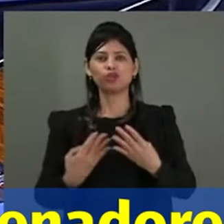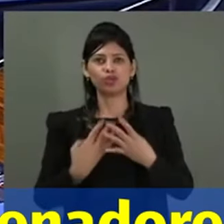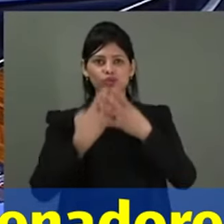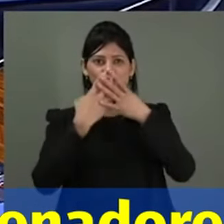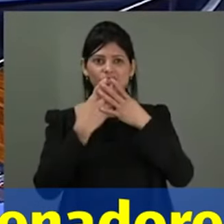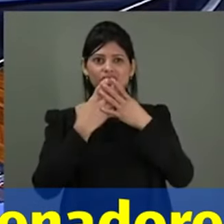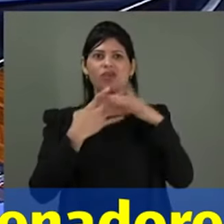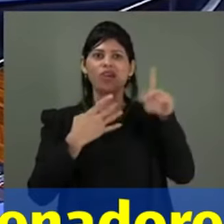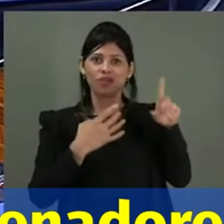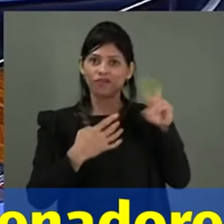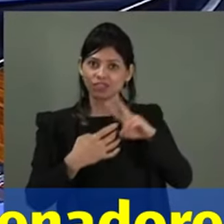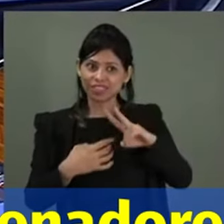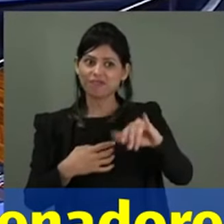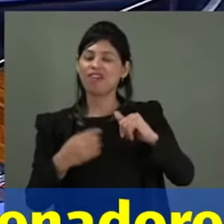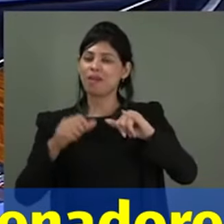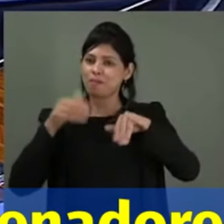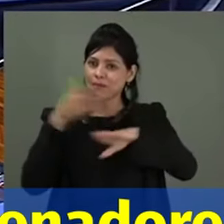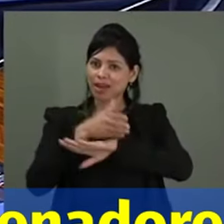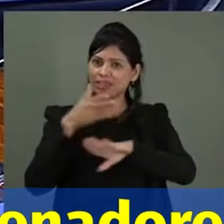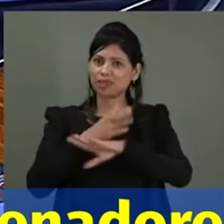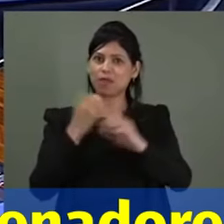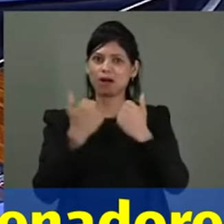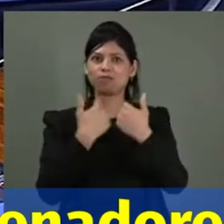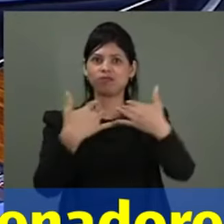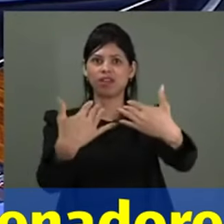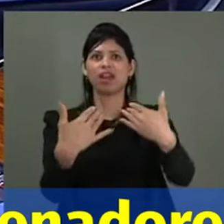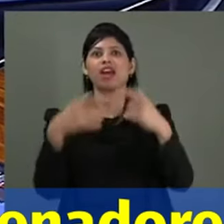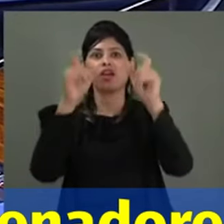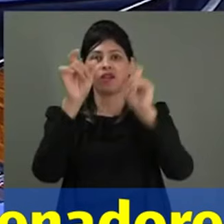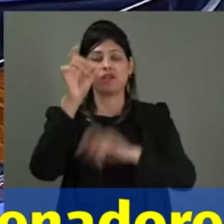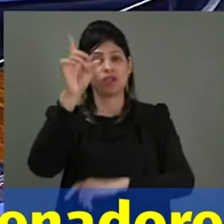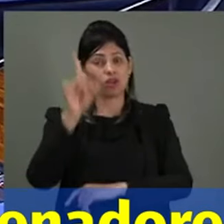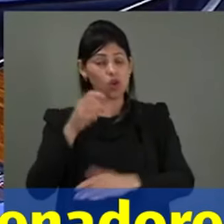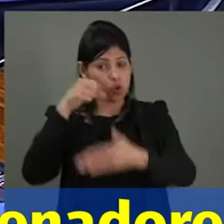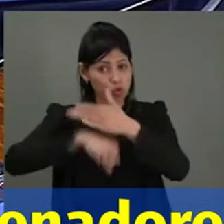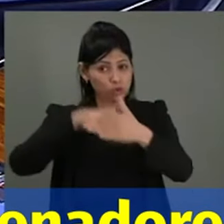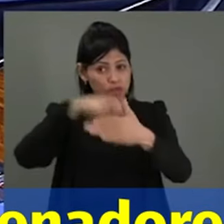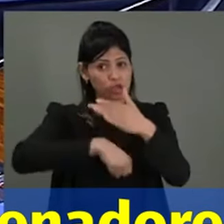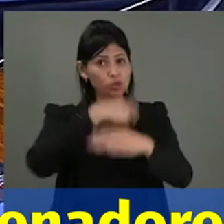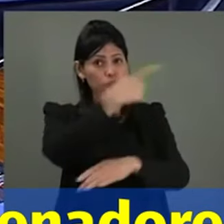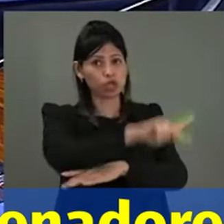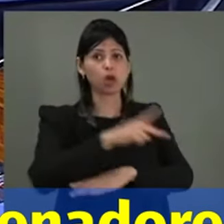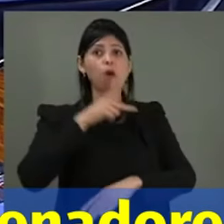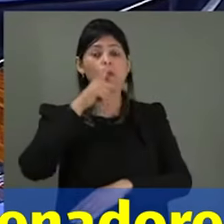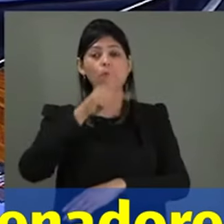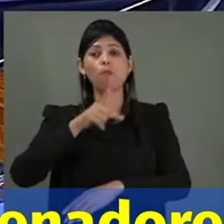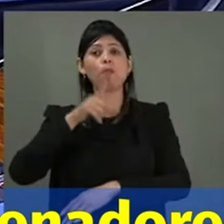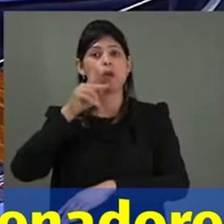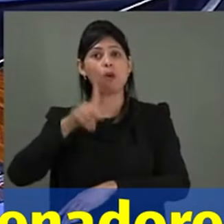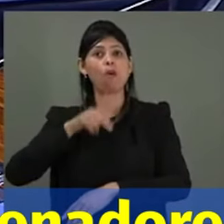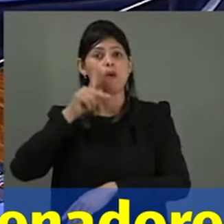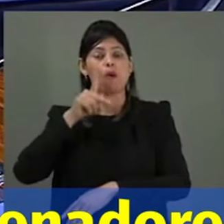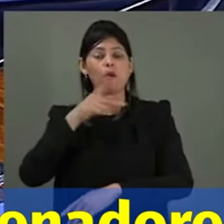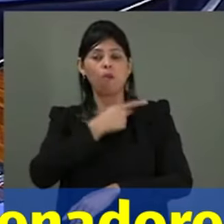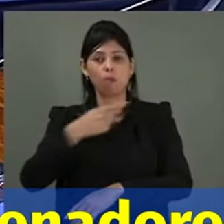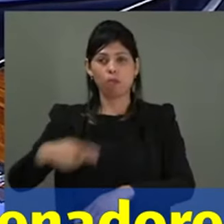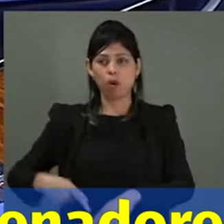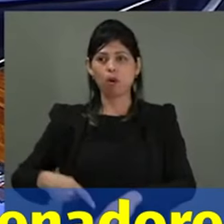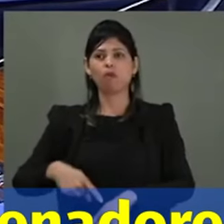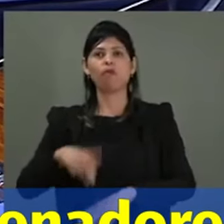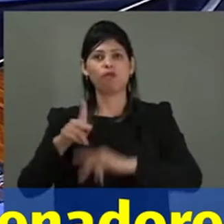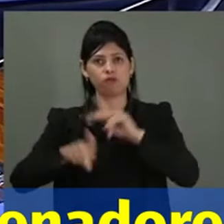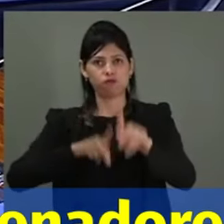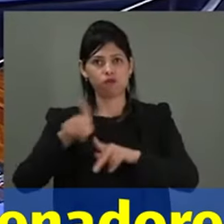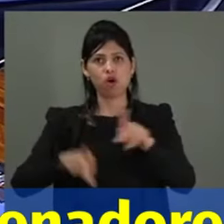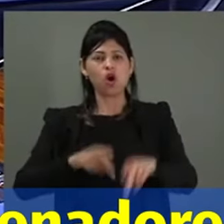você estará aqui nessa sessão, defendendo o seu povo, porque não é o povo palestino que é culpado, culpado é o Hamas, que é